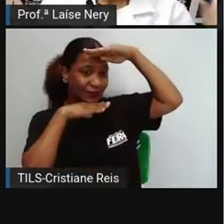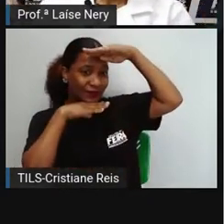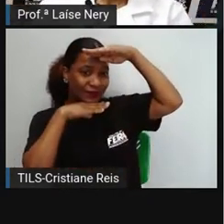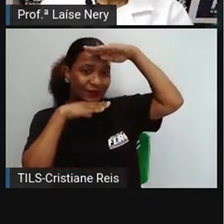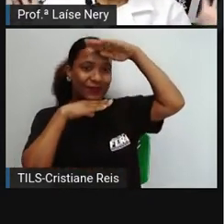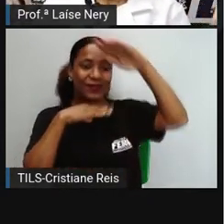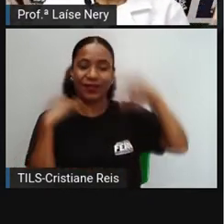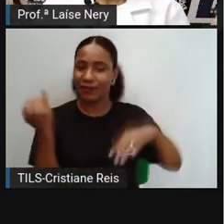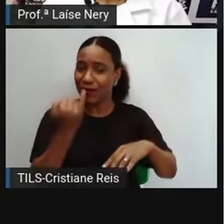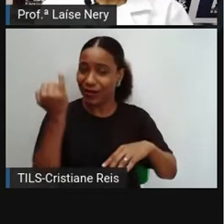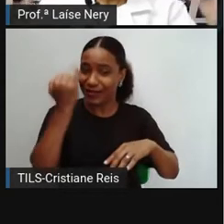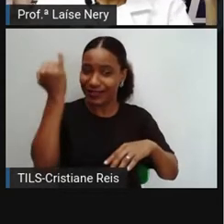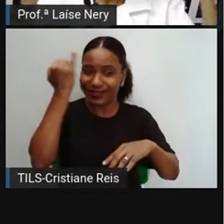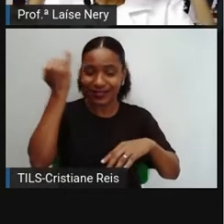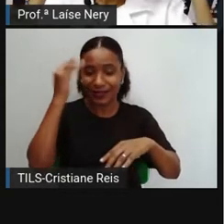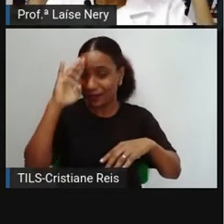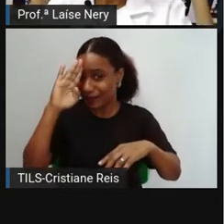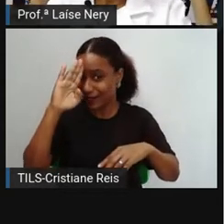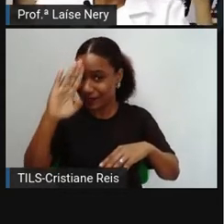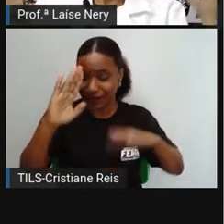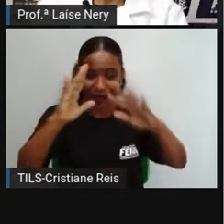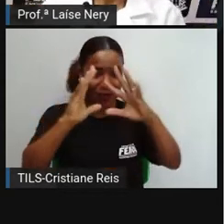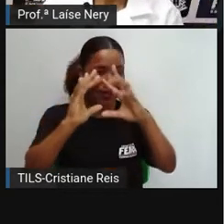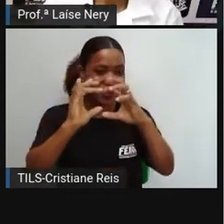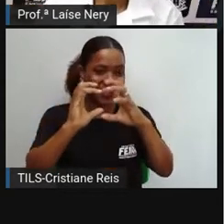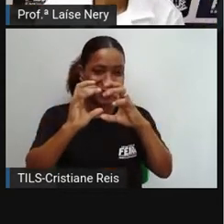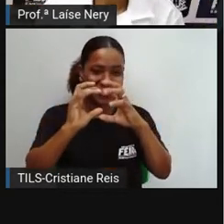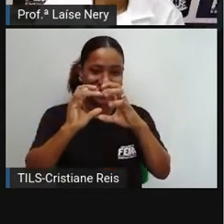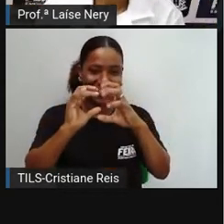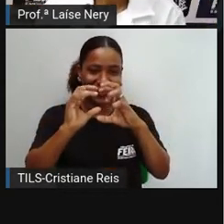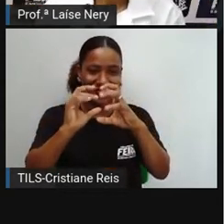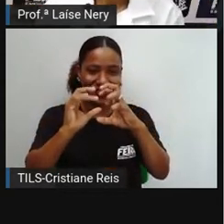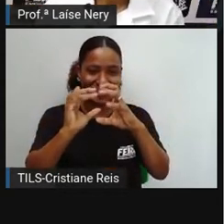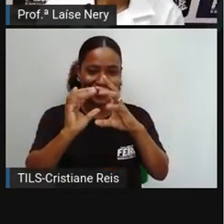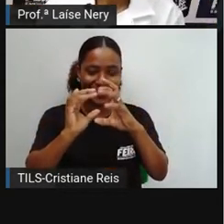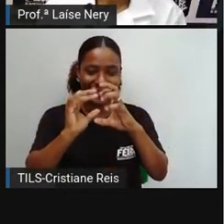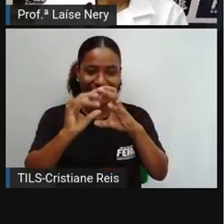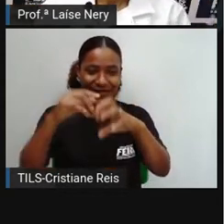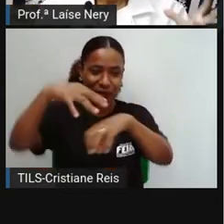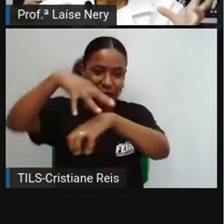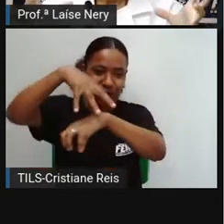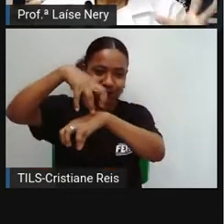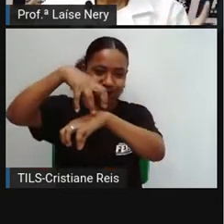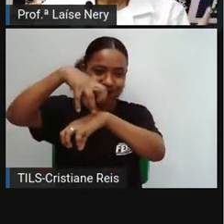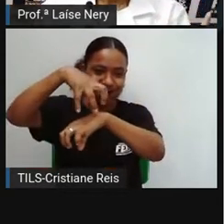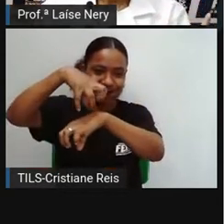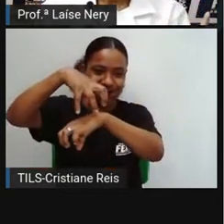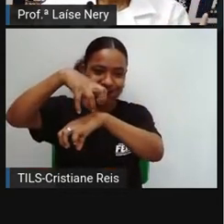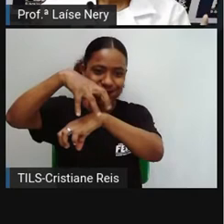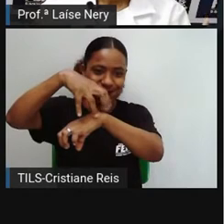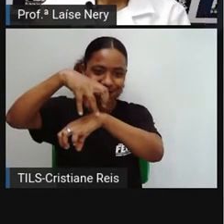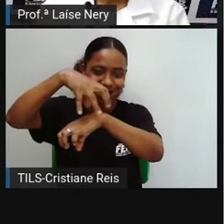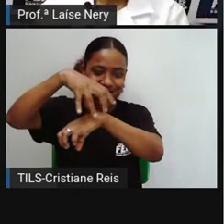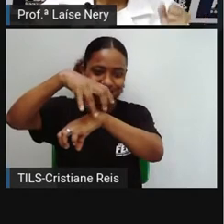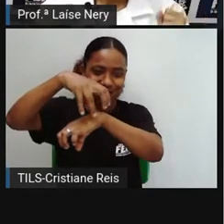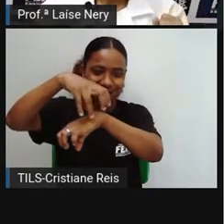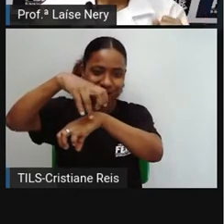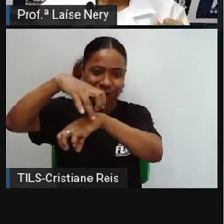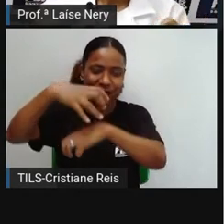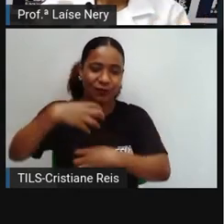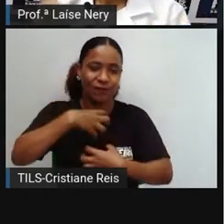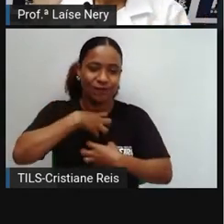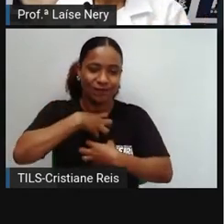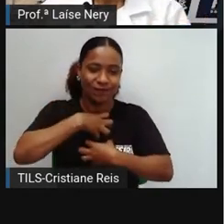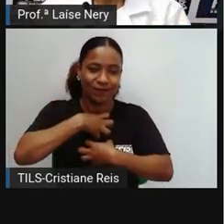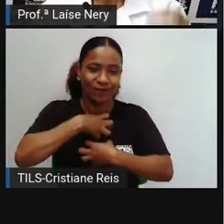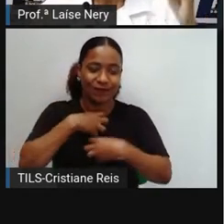órgão mais precioso, que é o cérebro, e que também é responsável pelos sentidos que nós